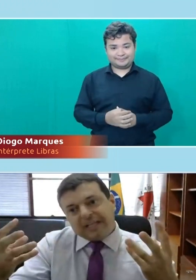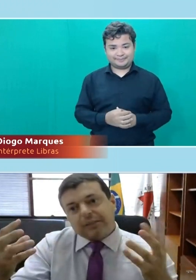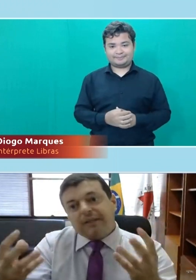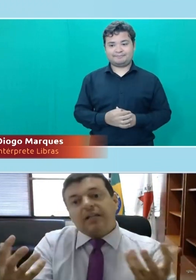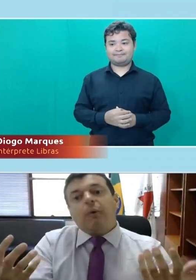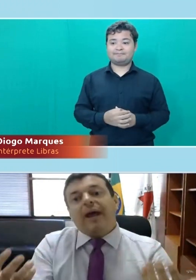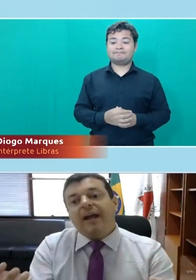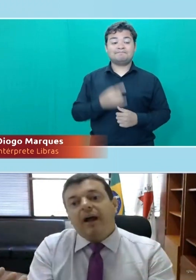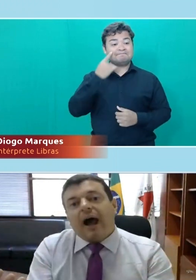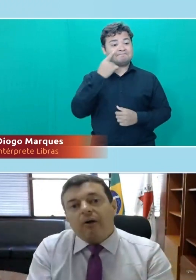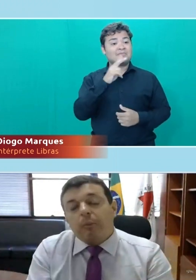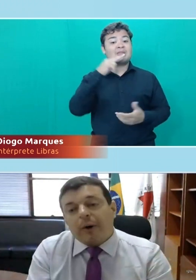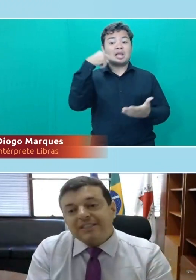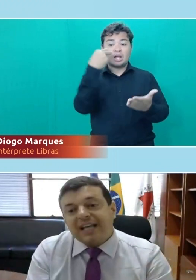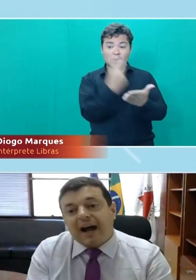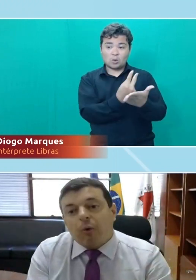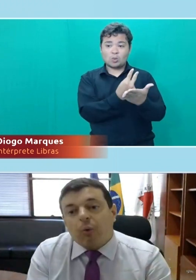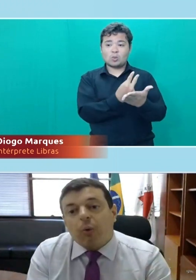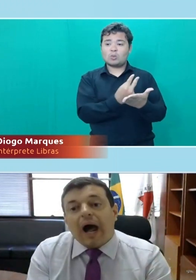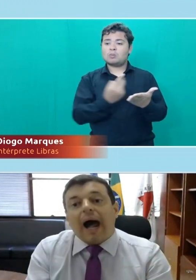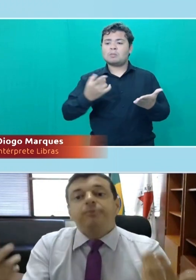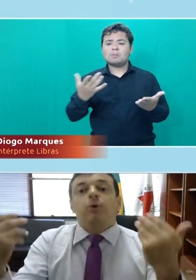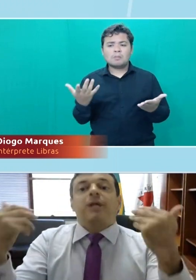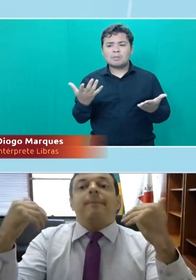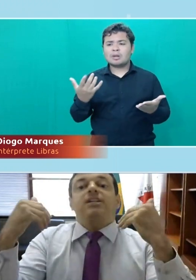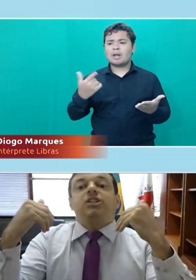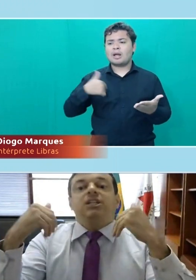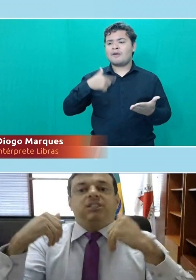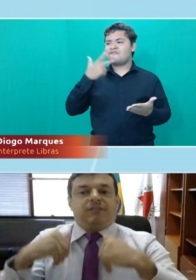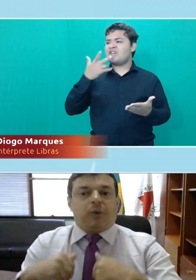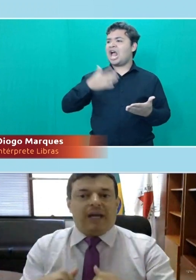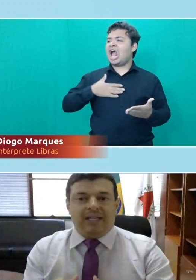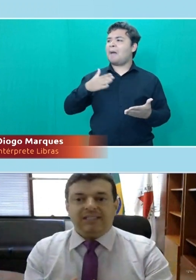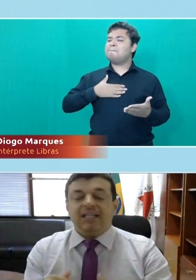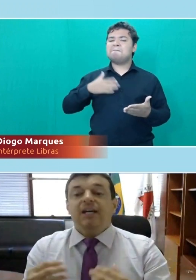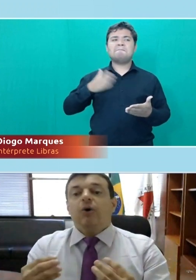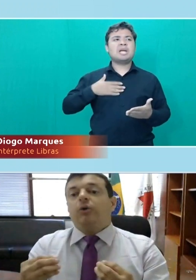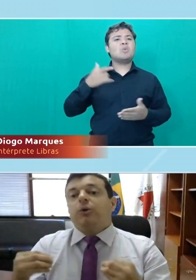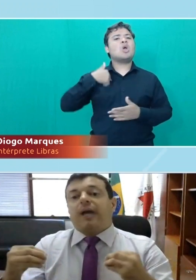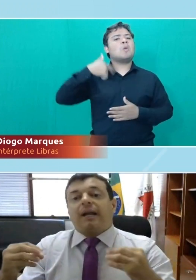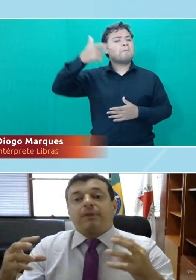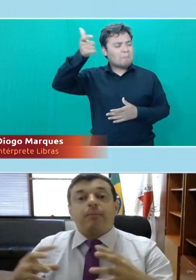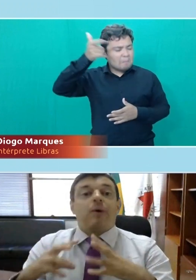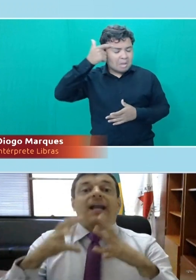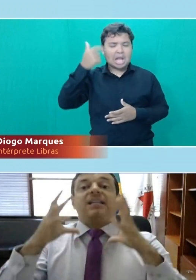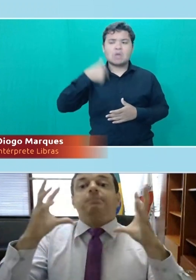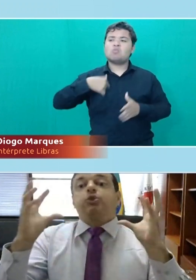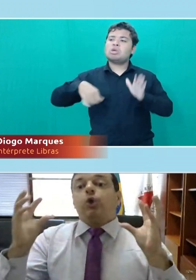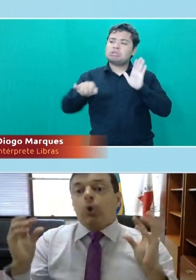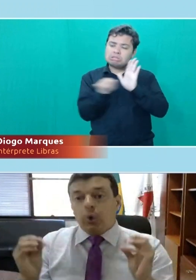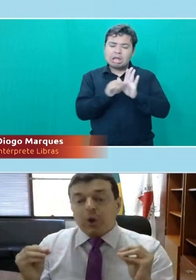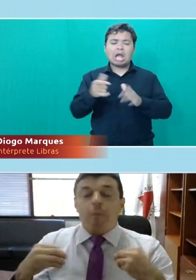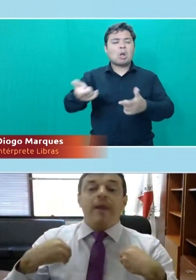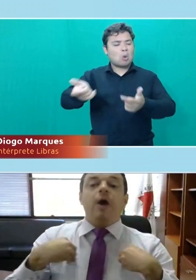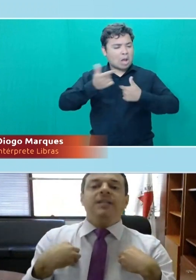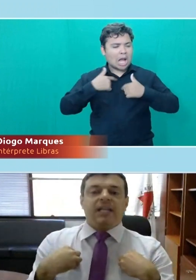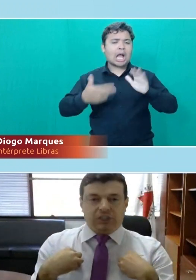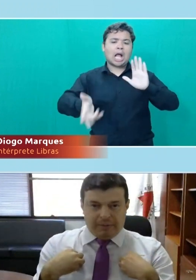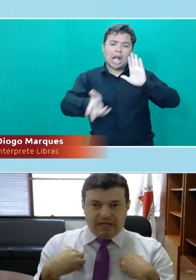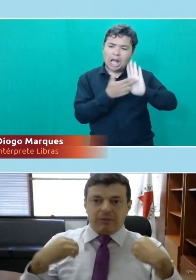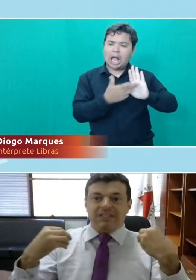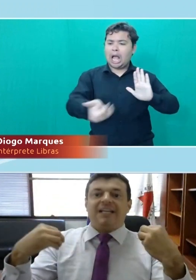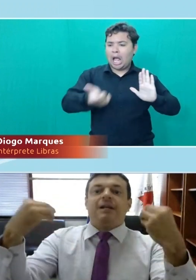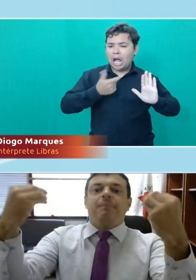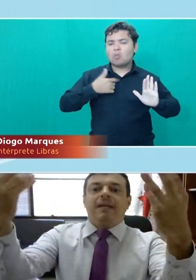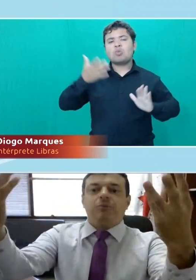esse reconhecimento não pode ser algo absolutamente individualista, onde eu quero atribuir um caráter absoluto ao meu